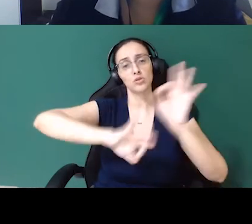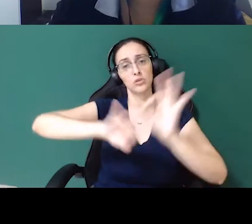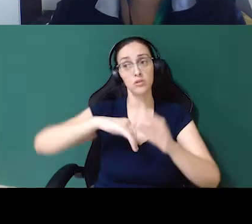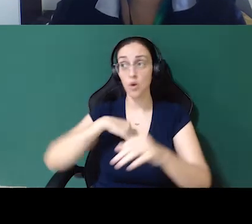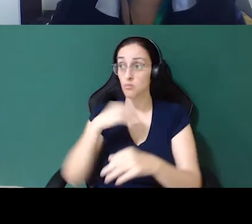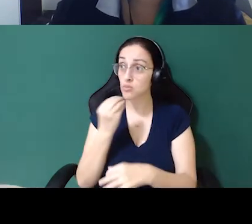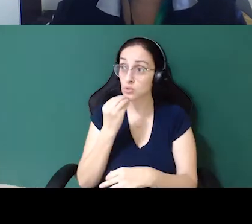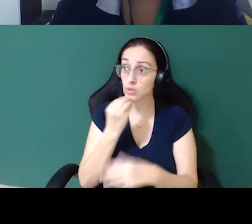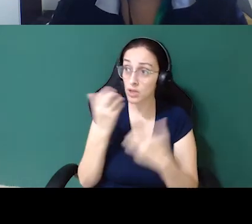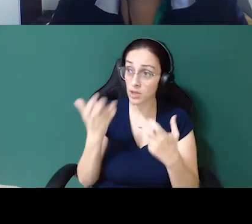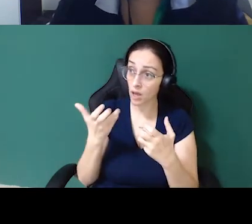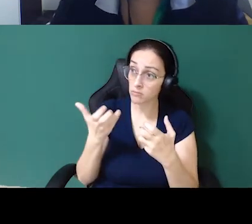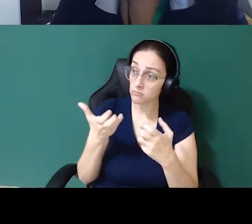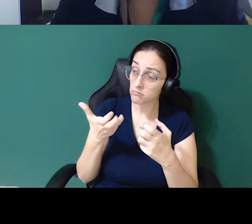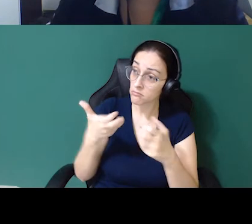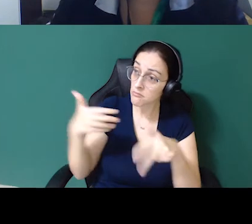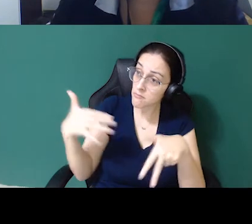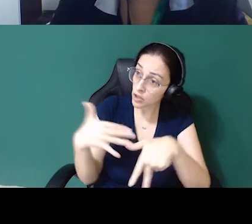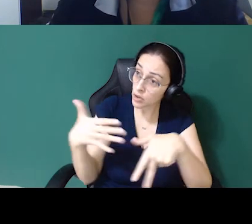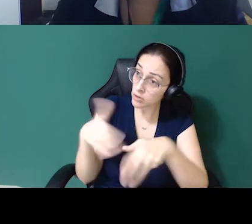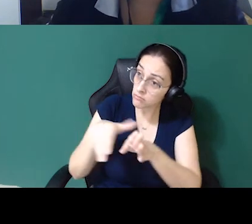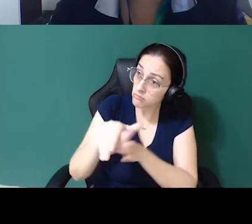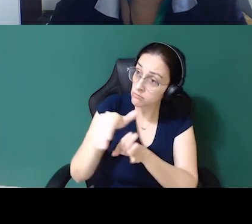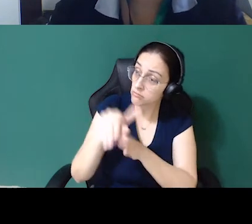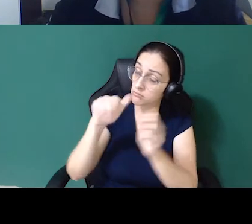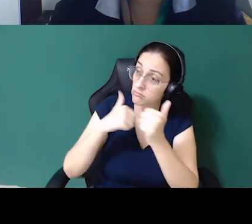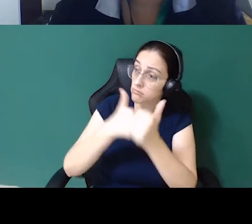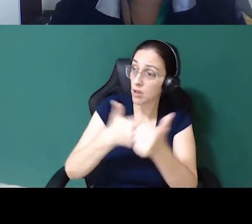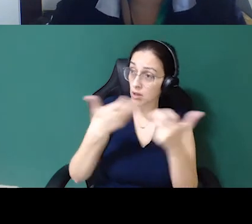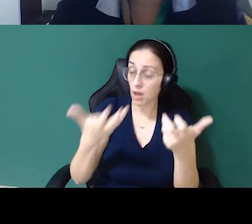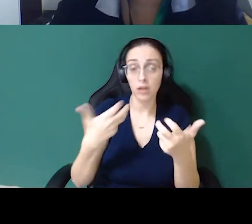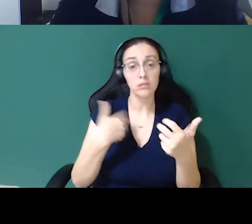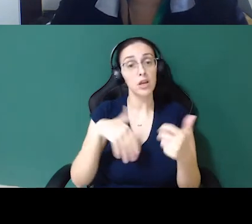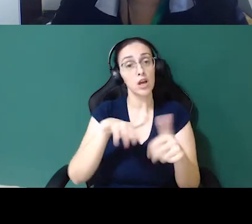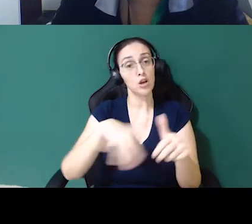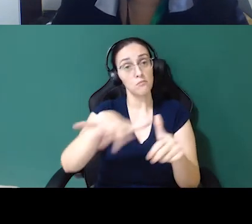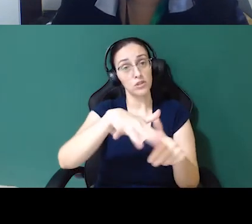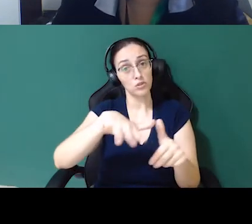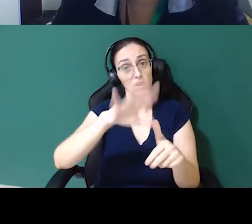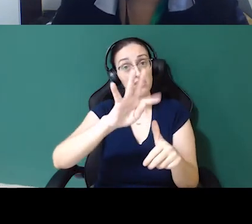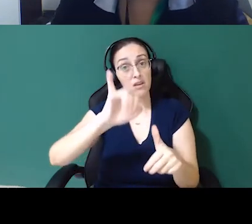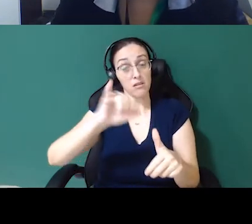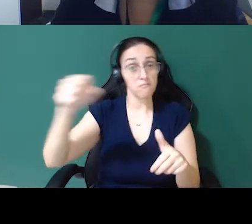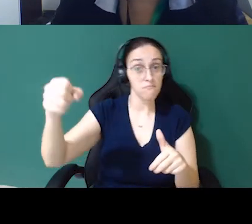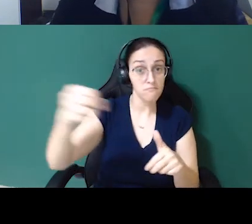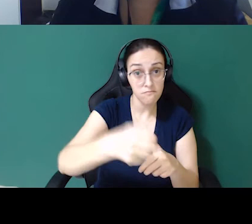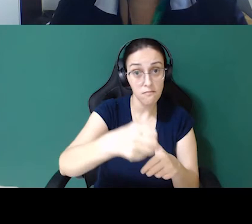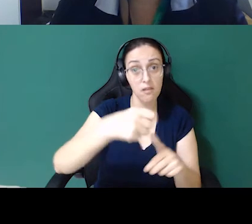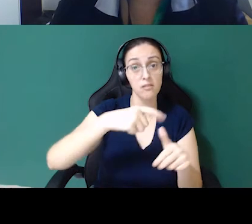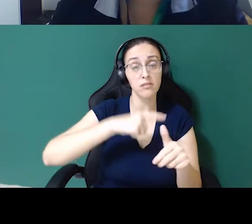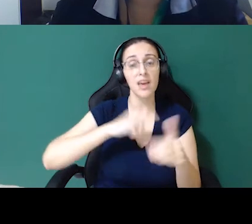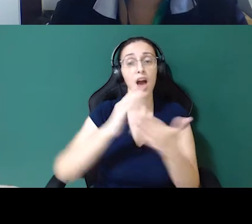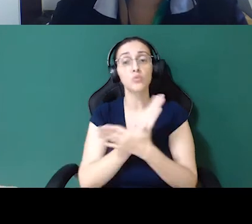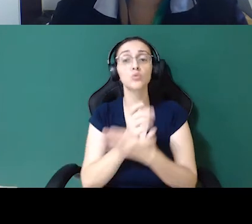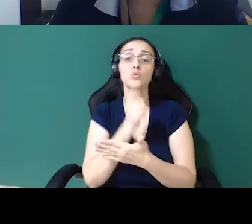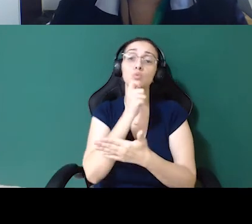oportunidade de mentoria? Porque entre a pessoa que já está na área de tecnologia e a pessoa que não está, tem uma lacuna